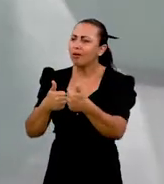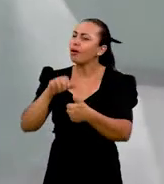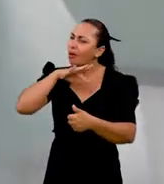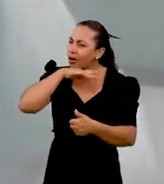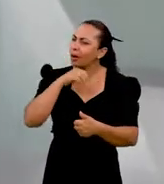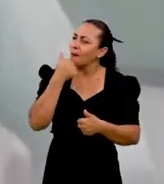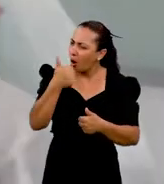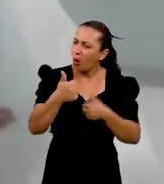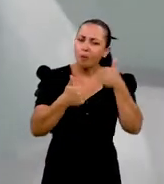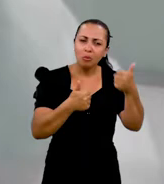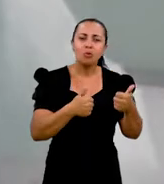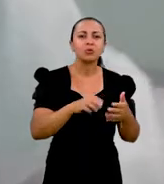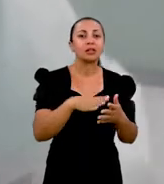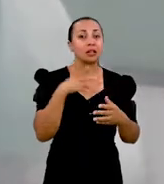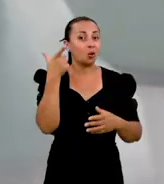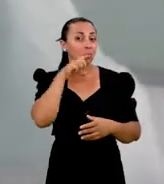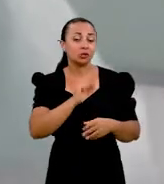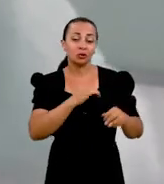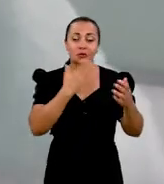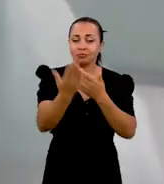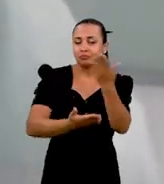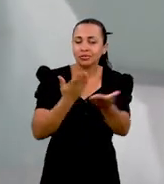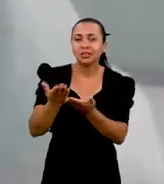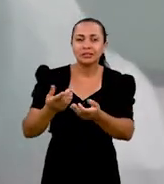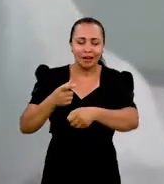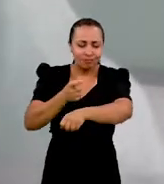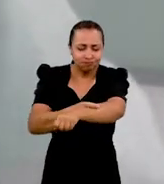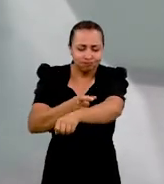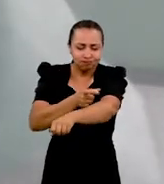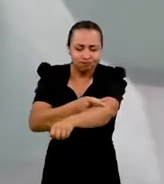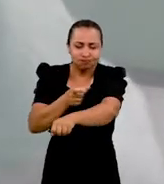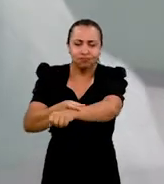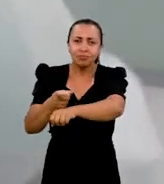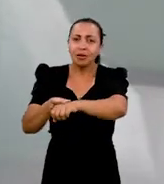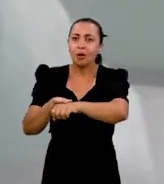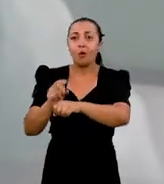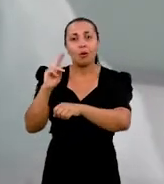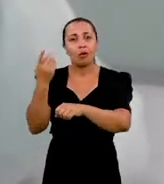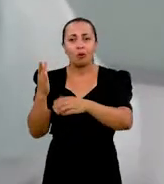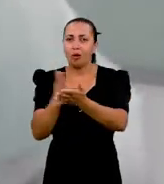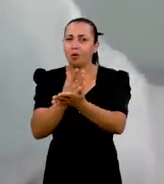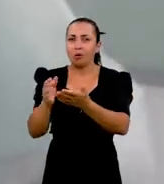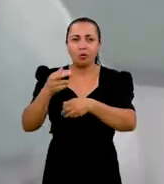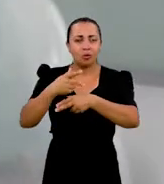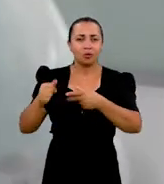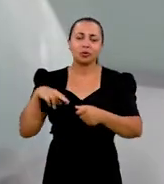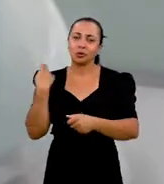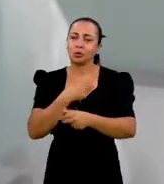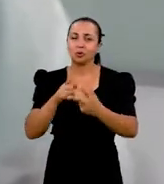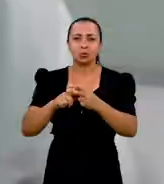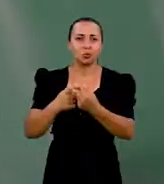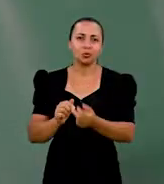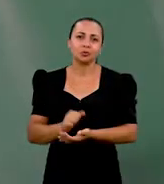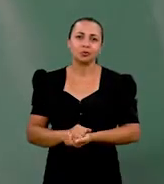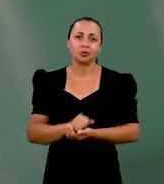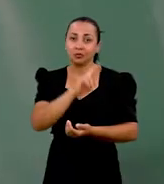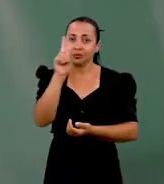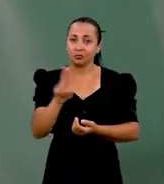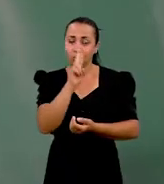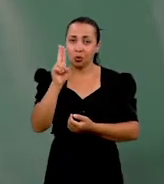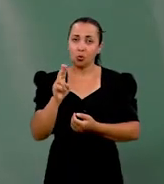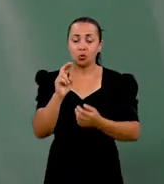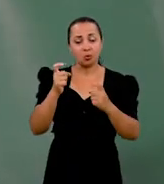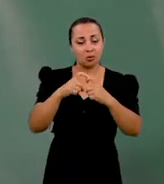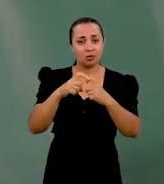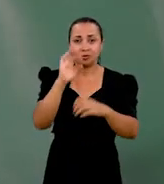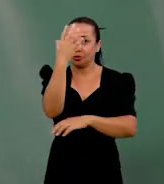que deu tudo certo, que conseguiu tratar uma ferida, tratar alguma coisa com base dos nossos produtos. Com o uso